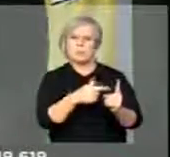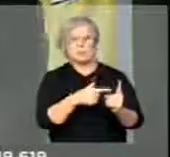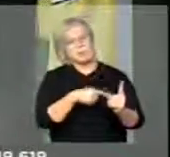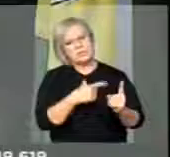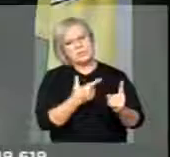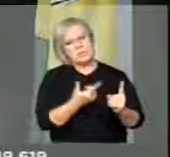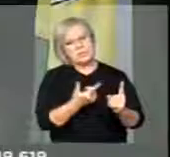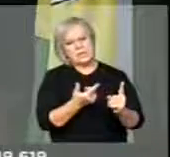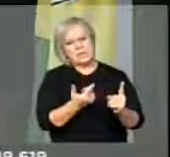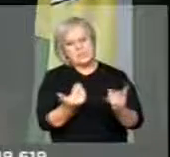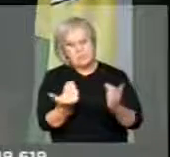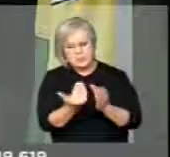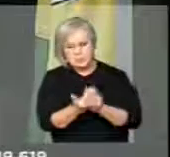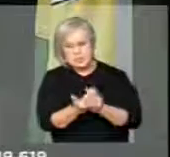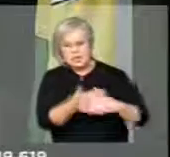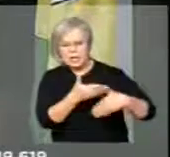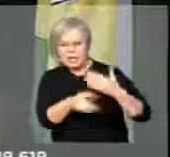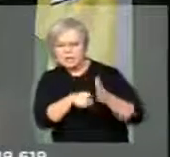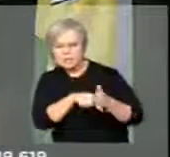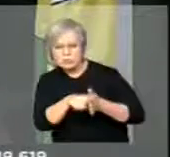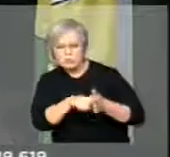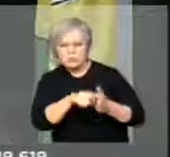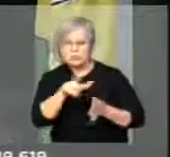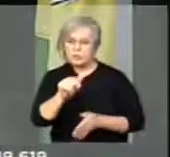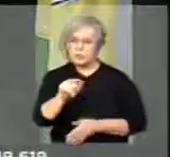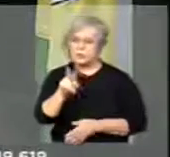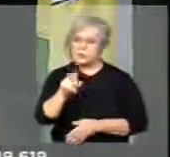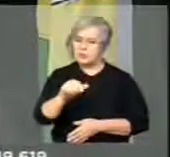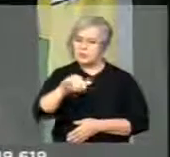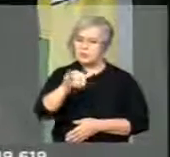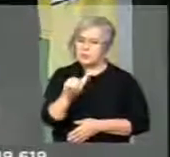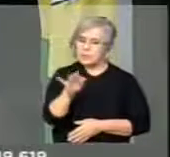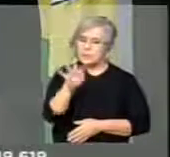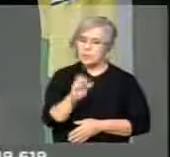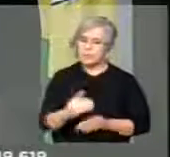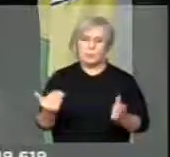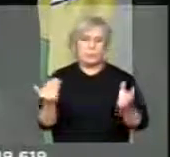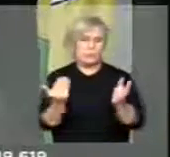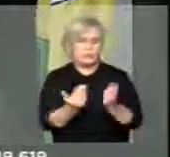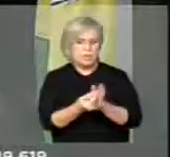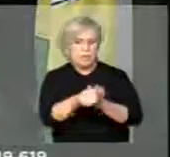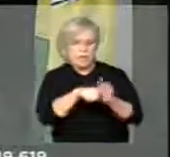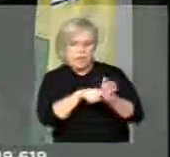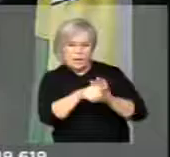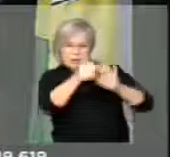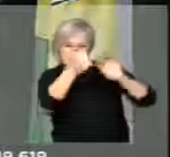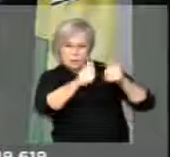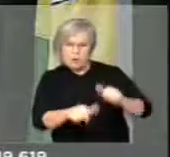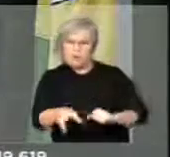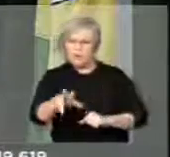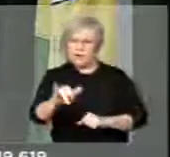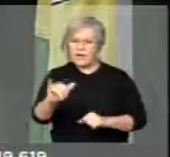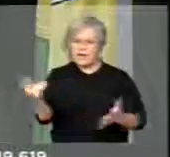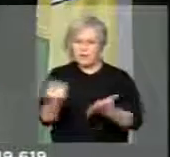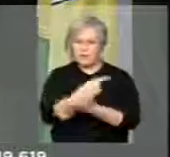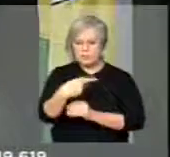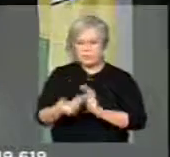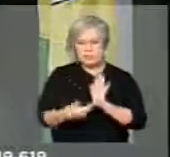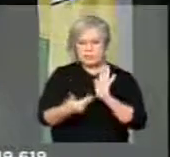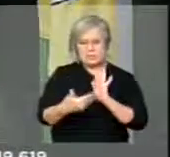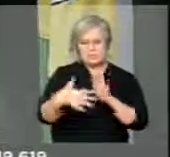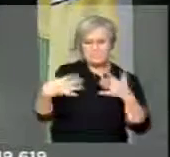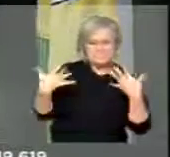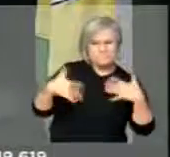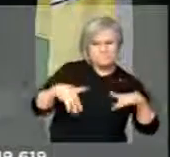um processo que está na Lava Jato, um processo que vai desestabilizar essa casa, que vai